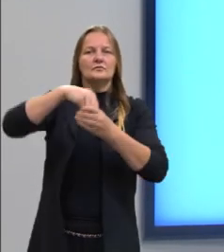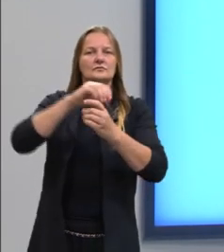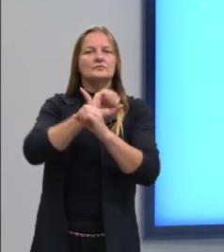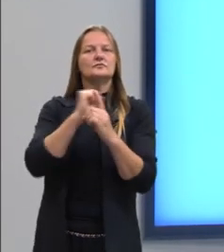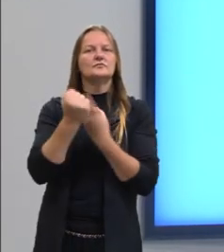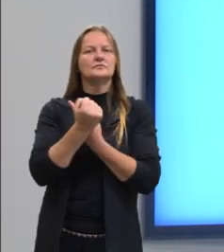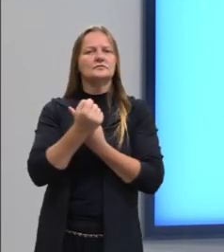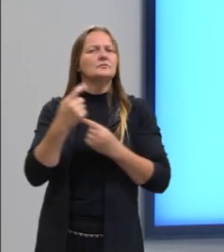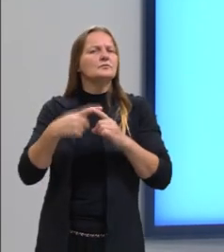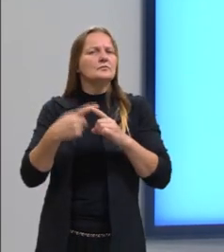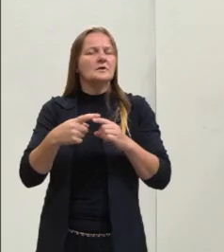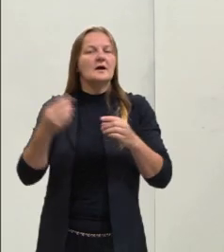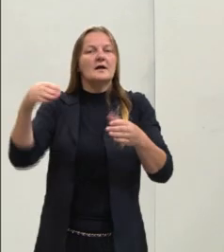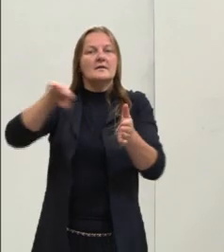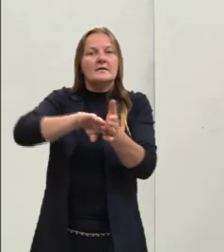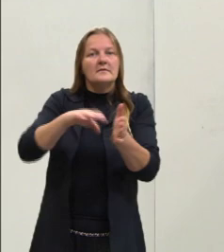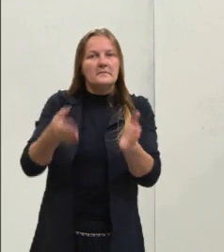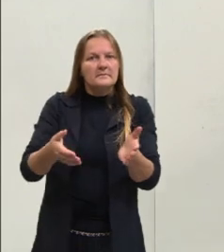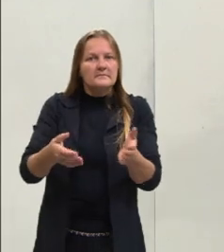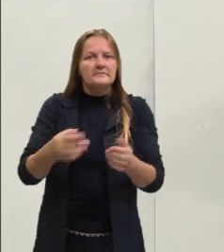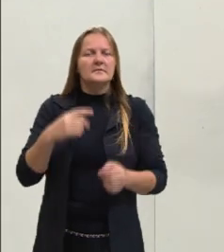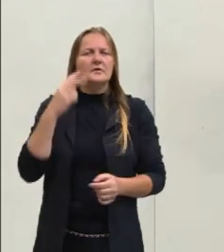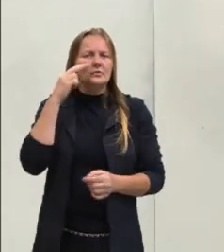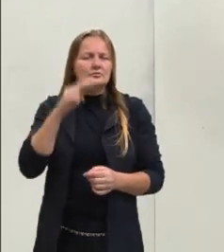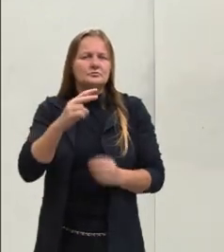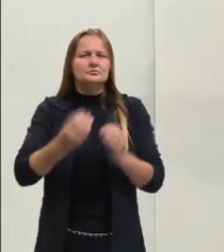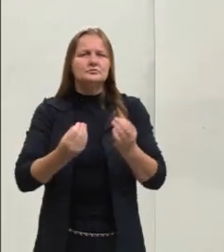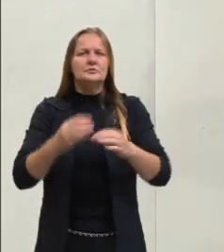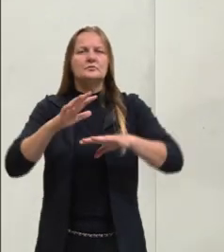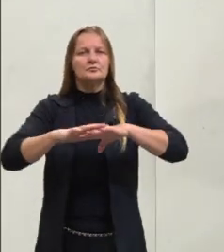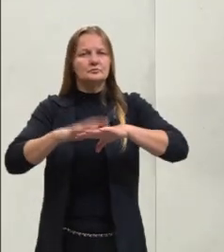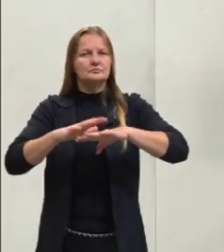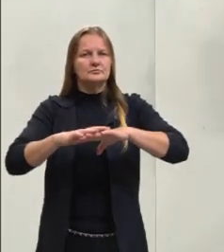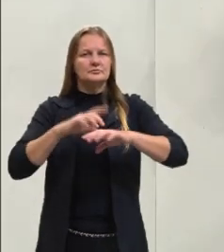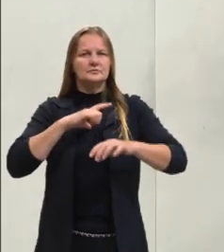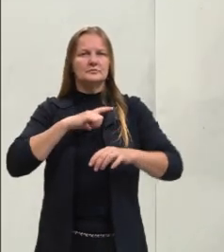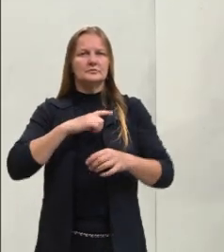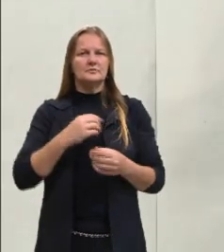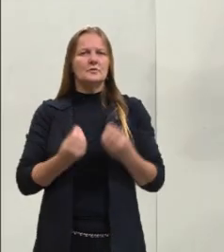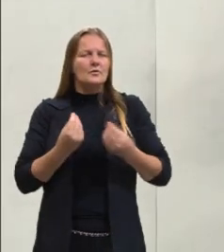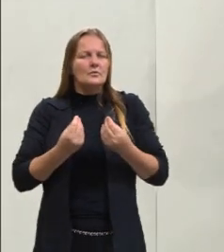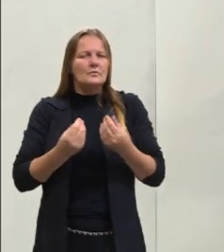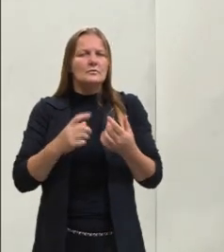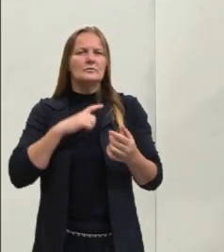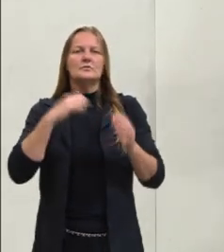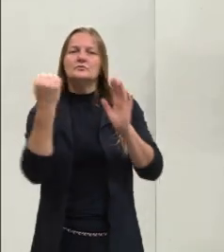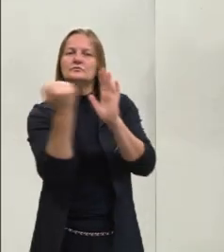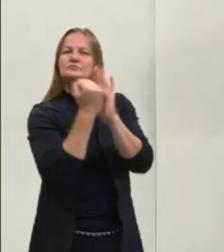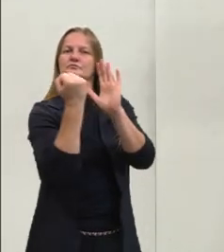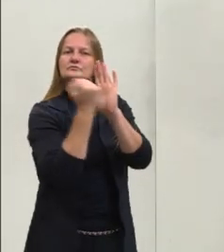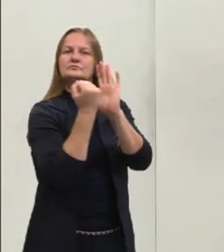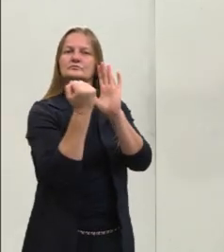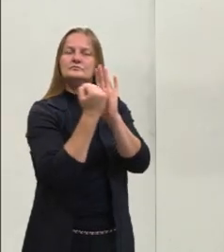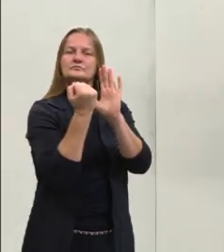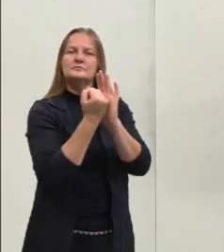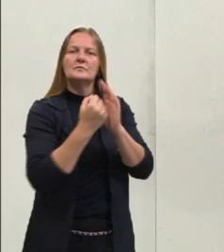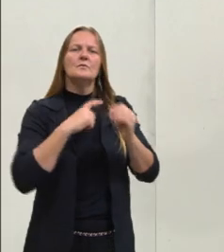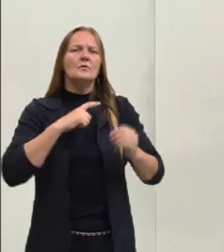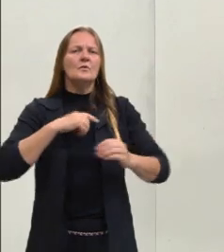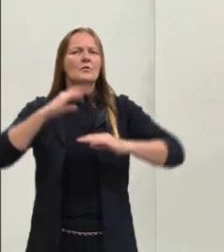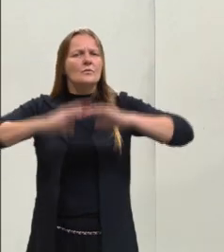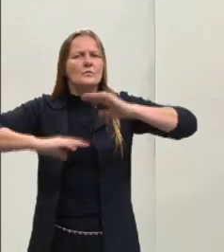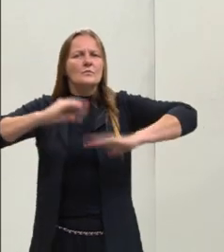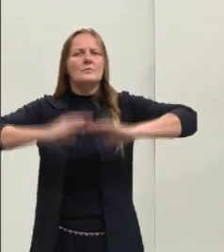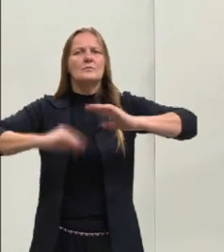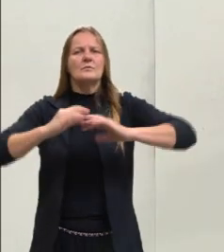que até o presente momento nós vimos a matemática como ela é, seus símbolos, um pouco de aplicação